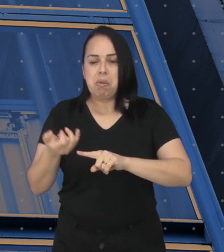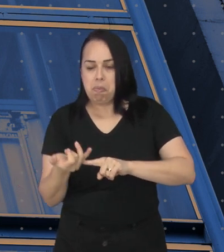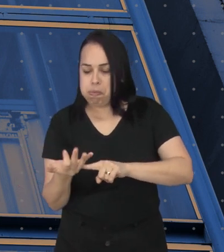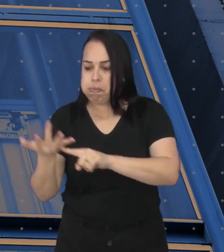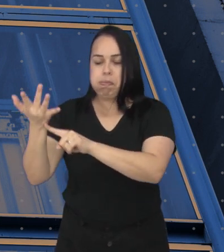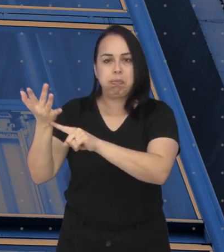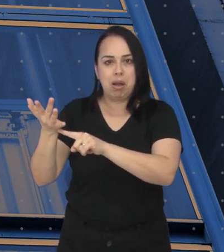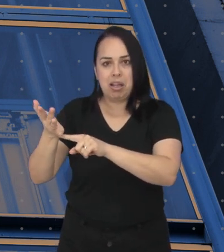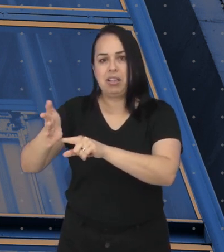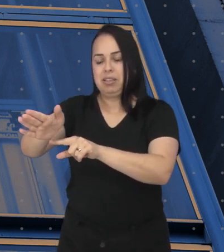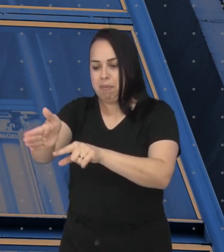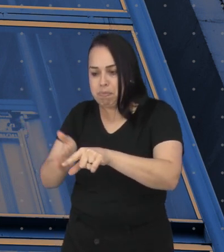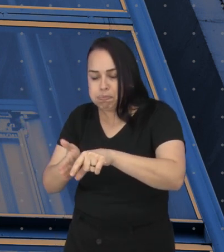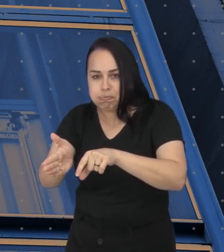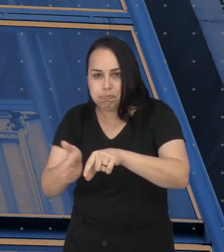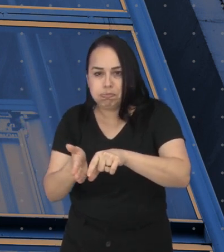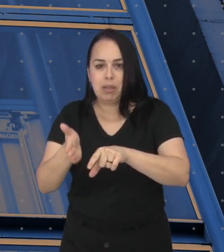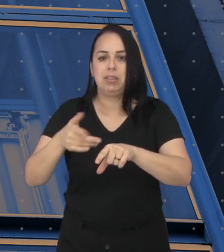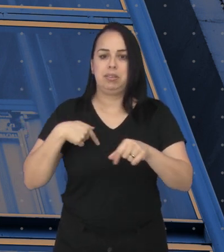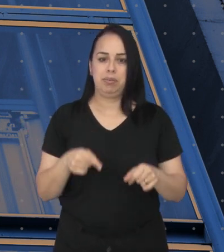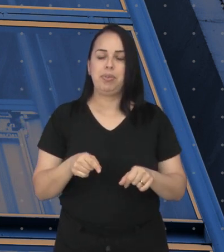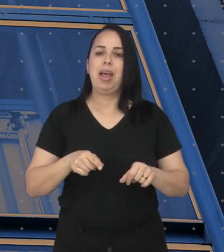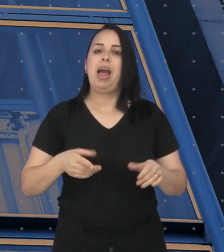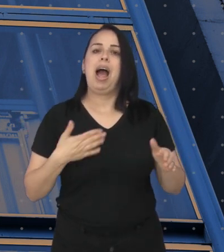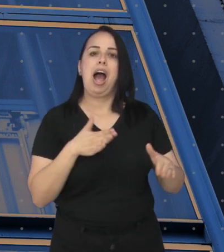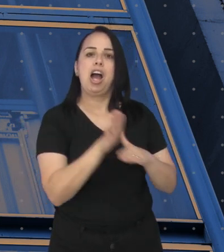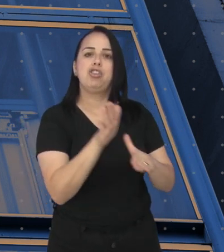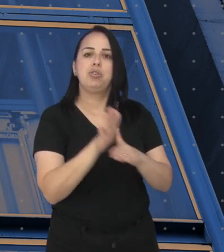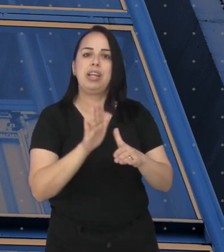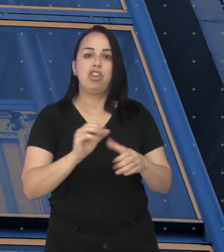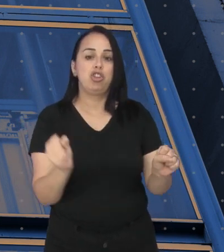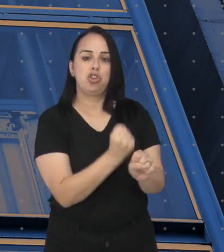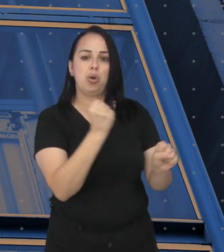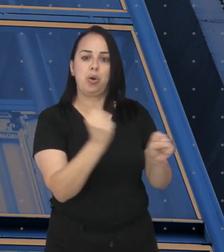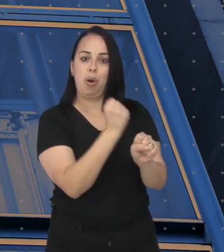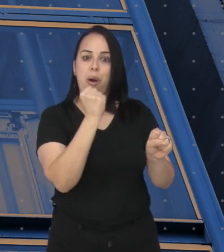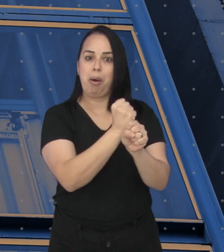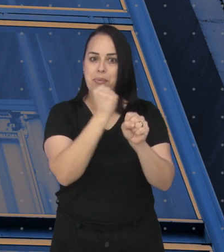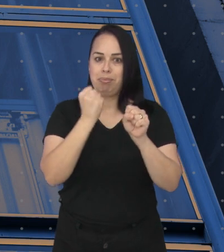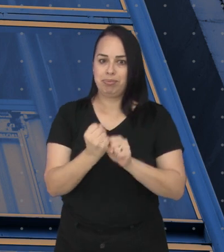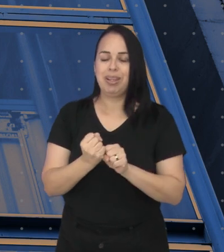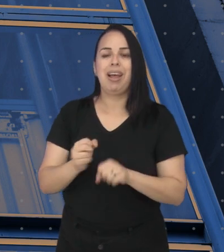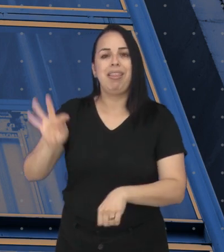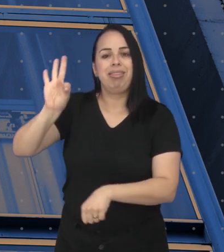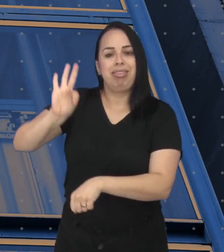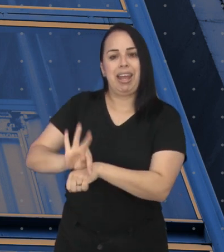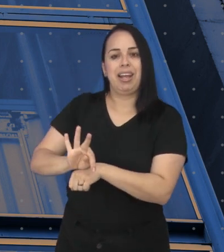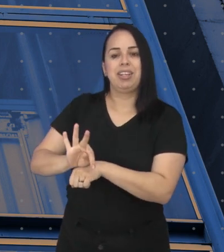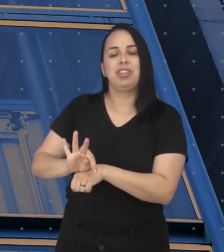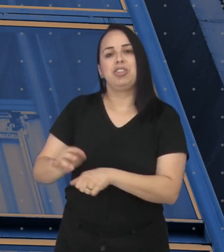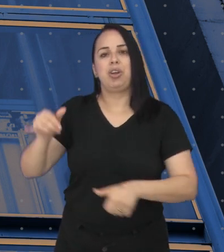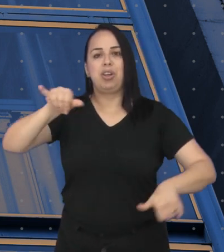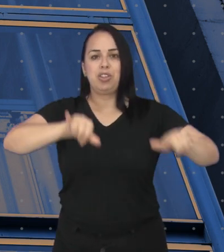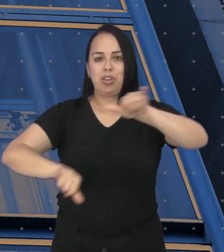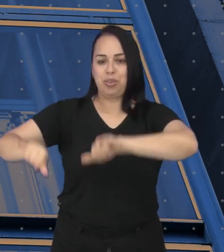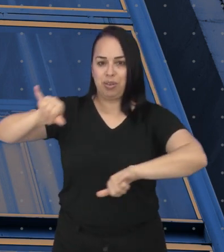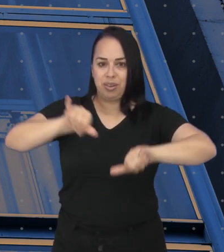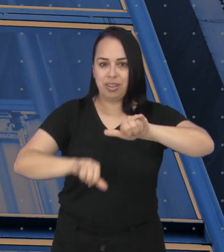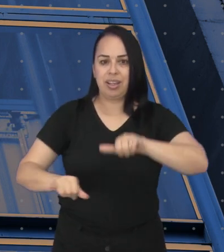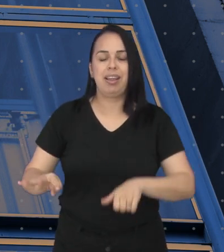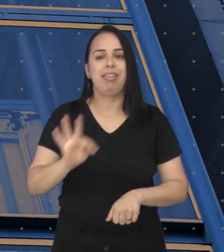serralheiro artístico, serralheiro de alumínio, servente de obras, servente de pedreiro, técnico de indústria química,